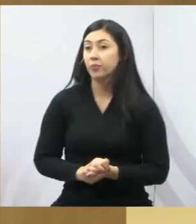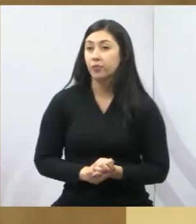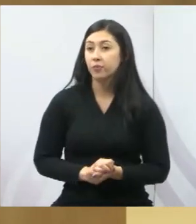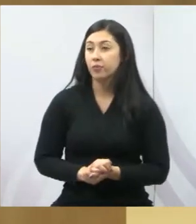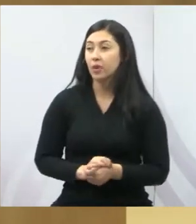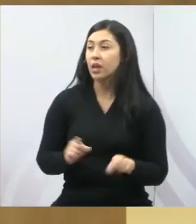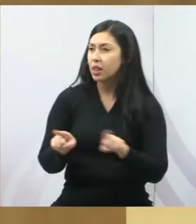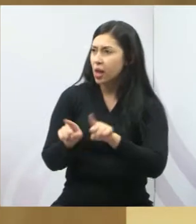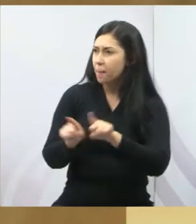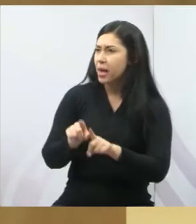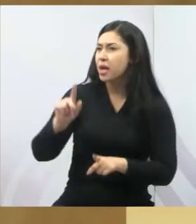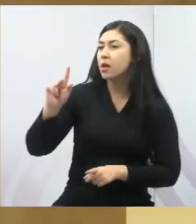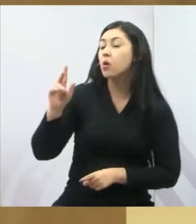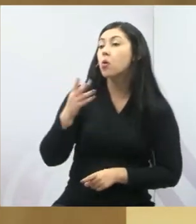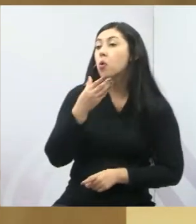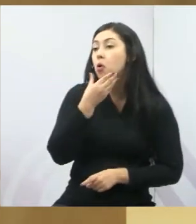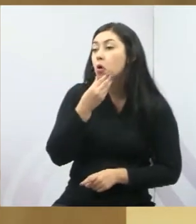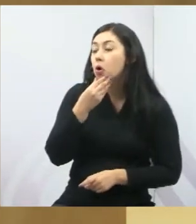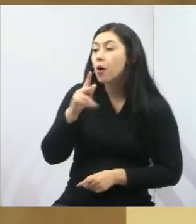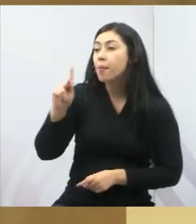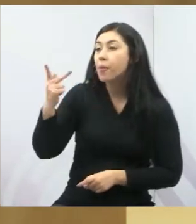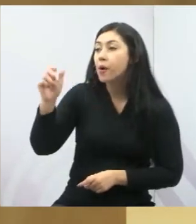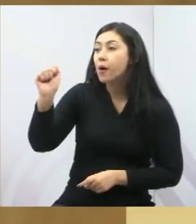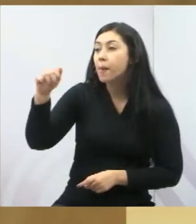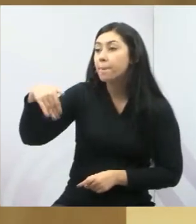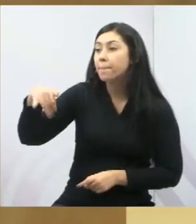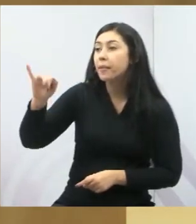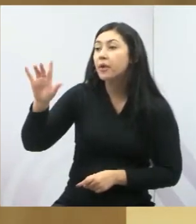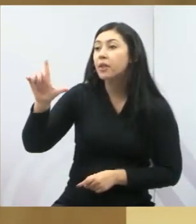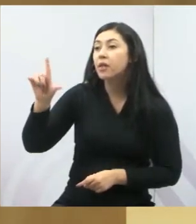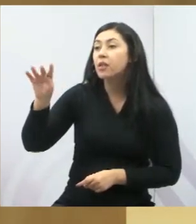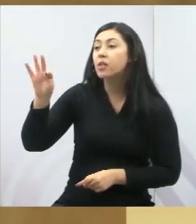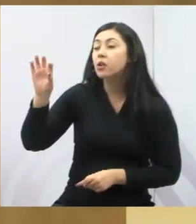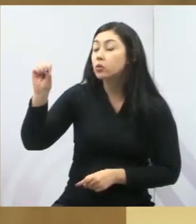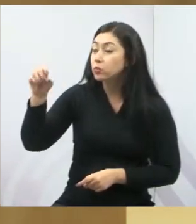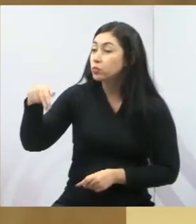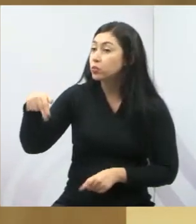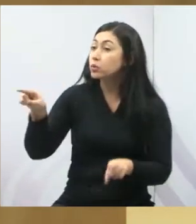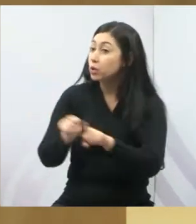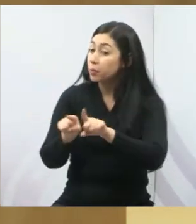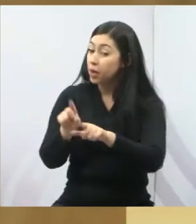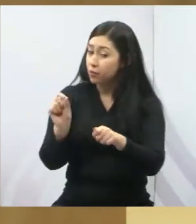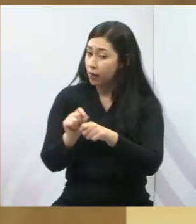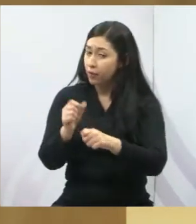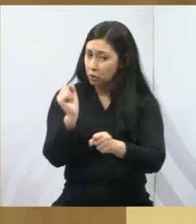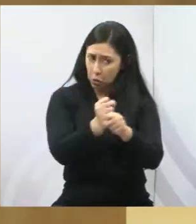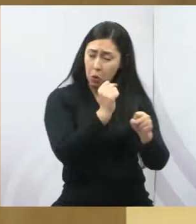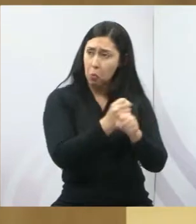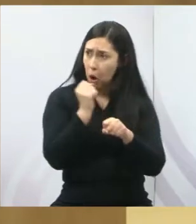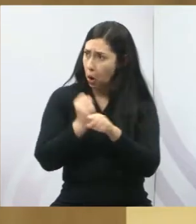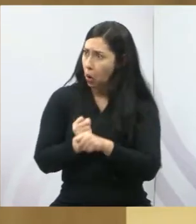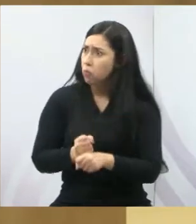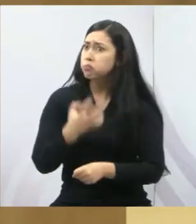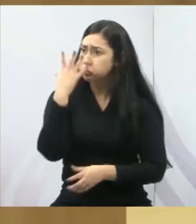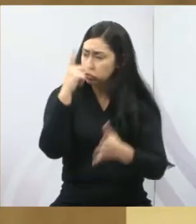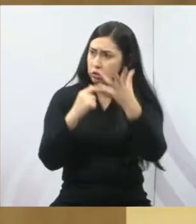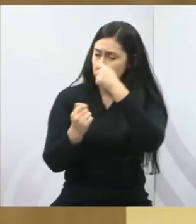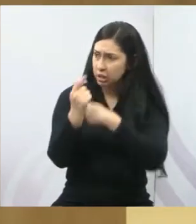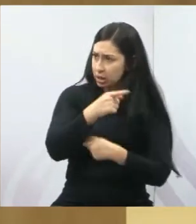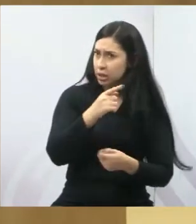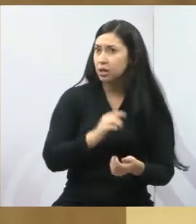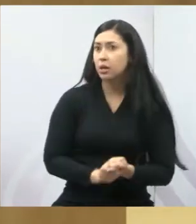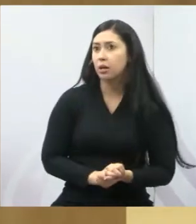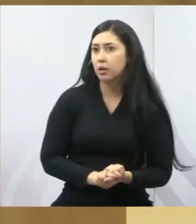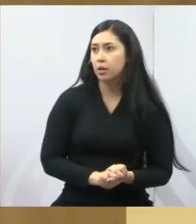uma obra lá que muita gente pedia, né? Que é a Migrantes. Está lá, bonita, né? Então seria